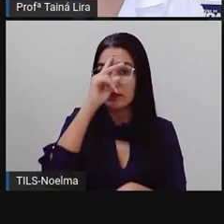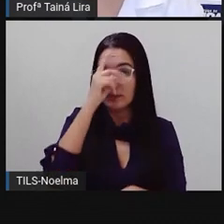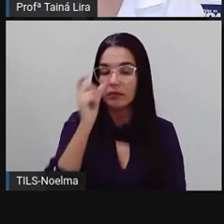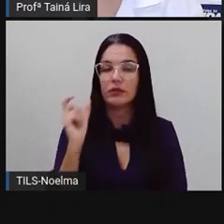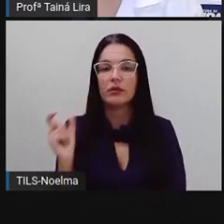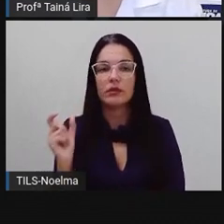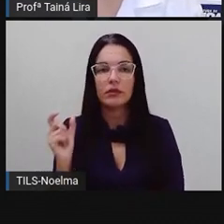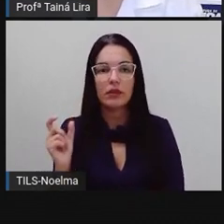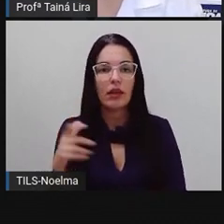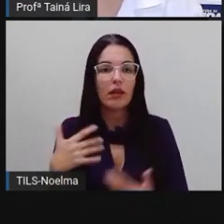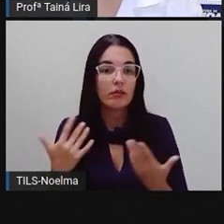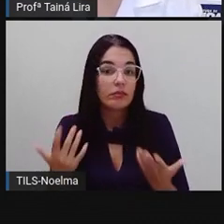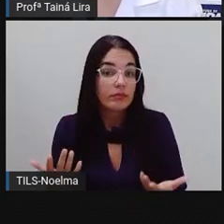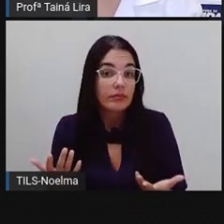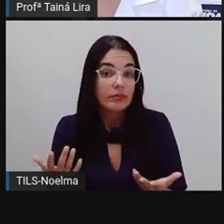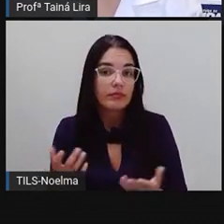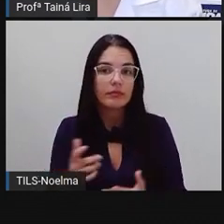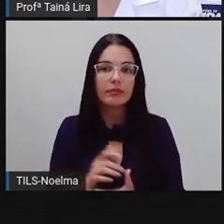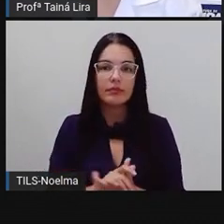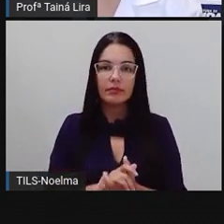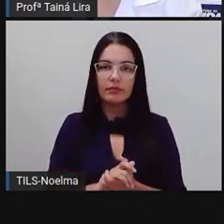ó? Amarelo.